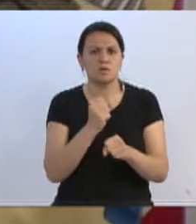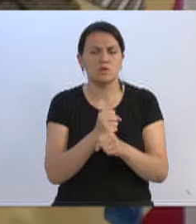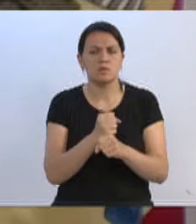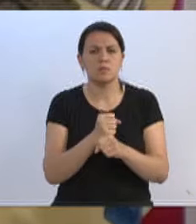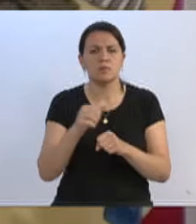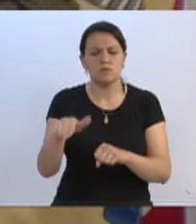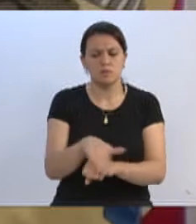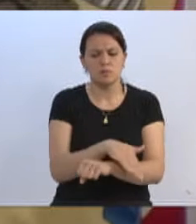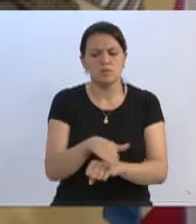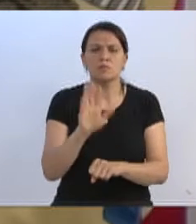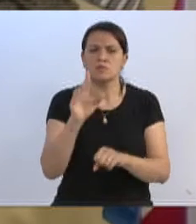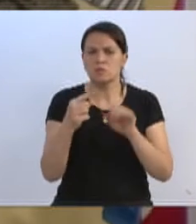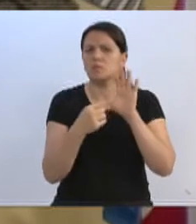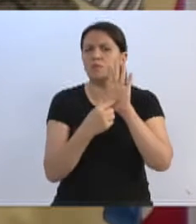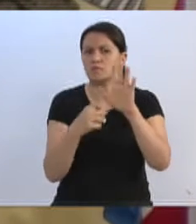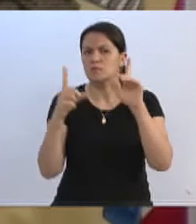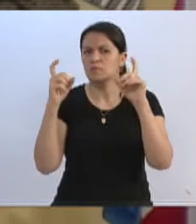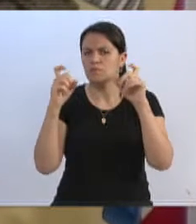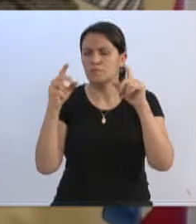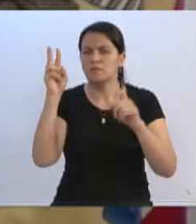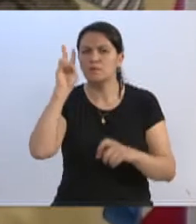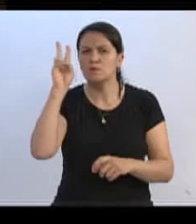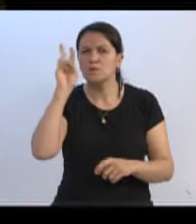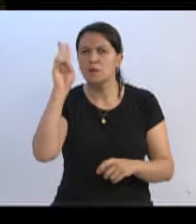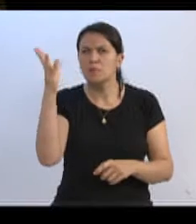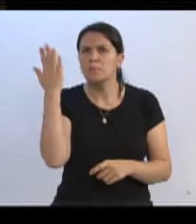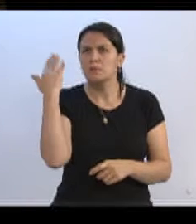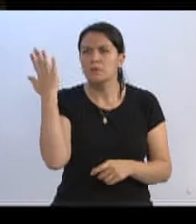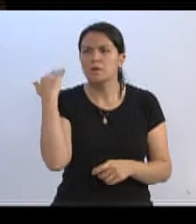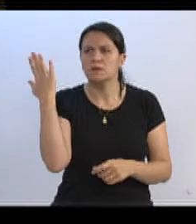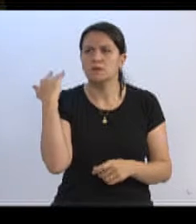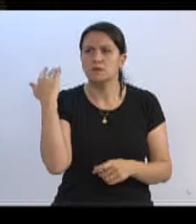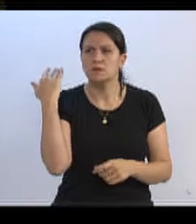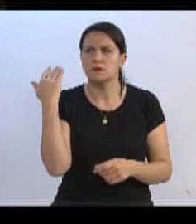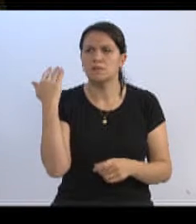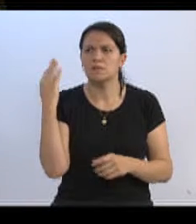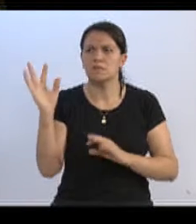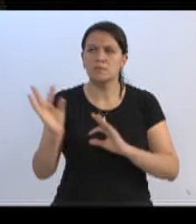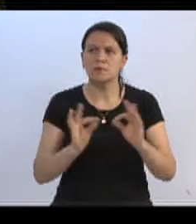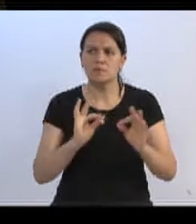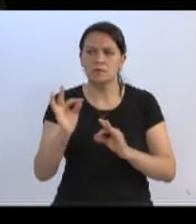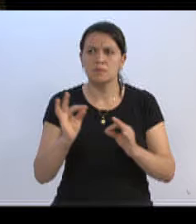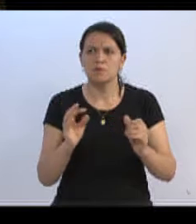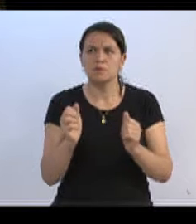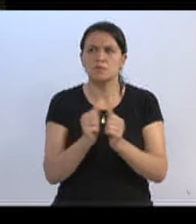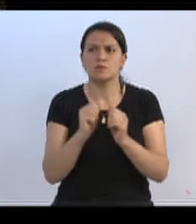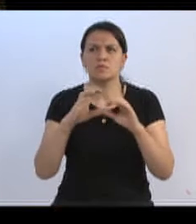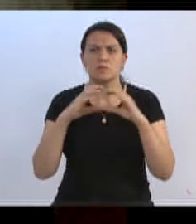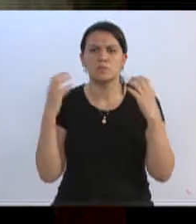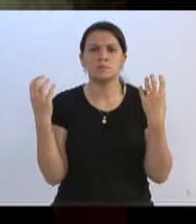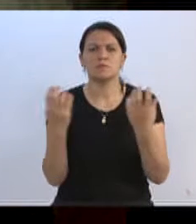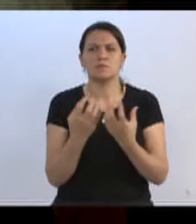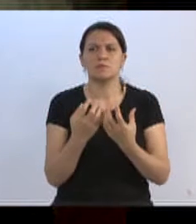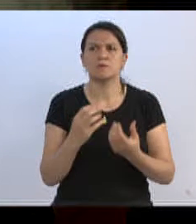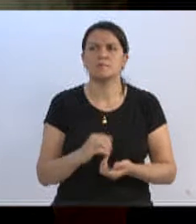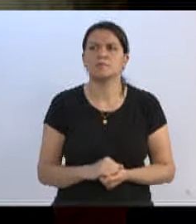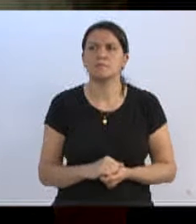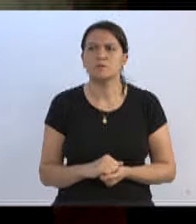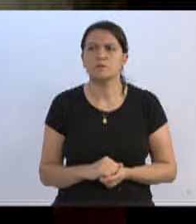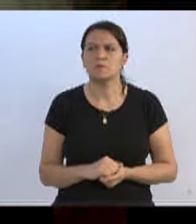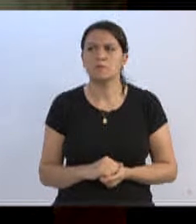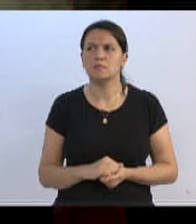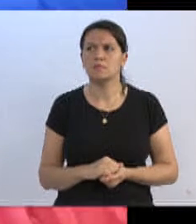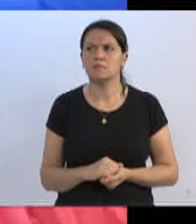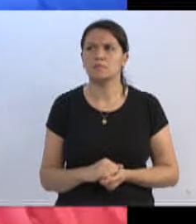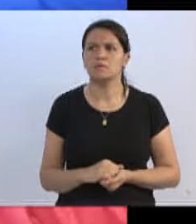ruas, conforme algumas fotos que a gente pode ver aí, que relembram quando a gente tratou dessas ruas e a organização delas junto às comunidades. Da época da organização,